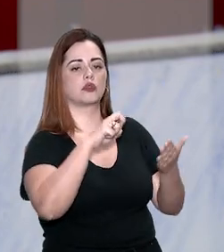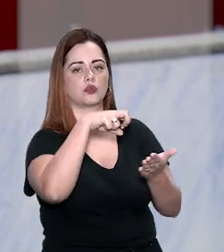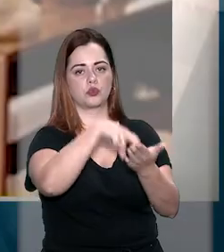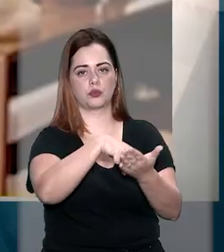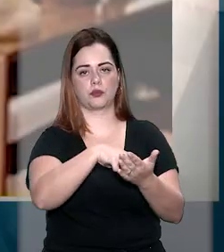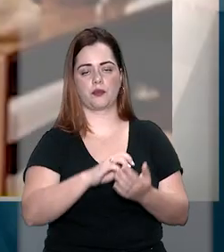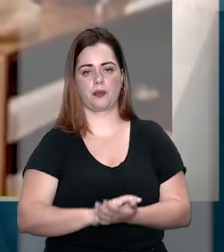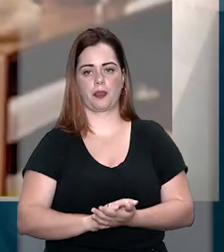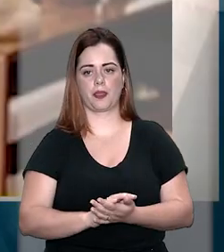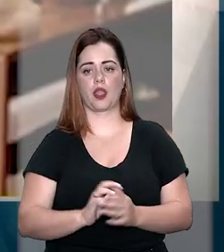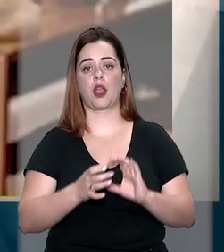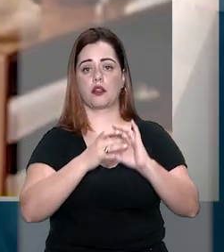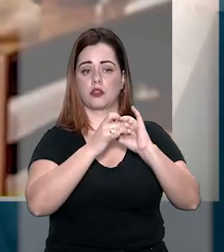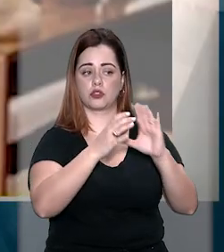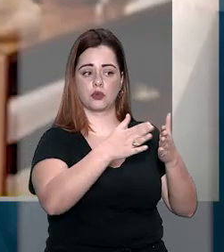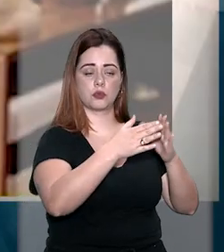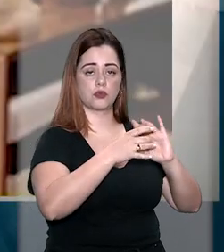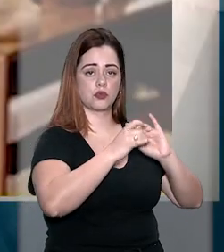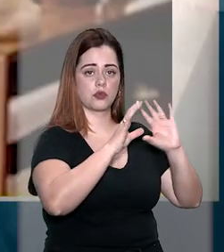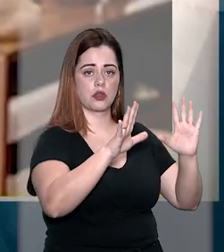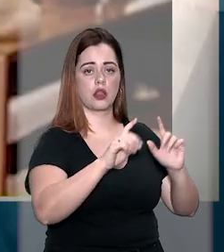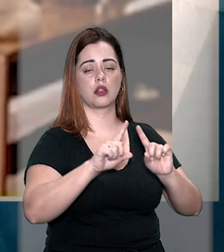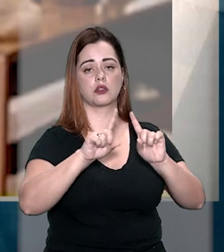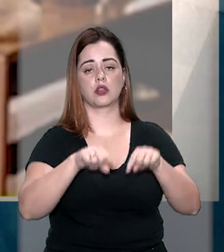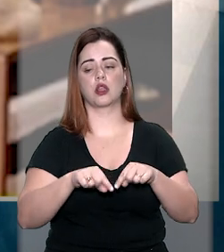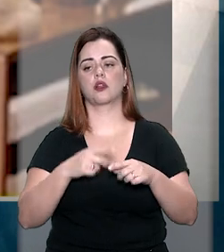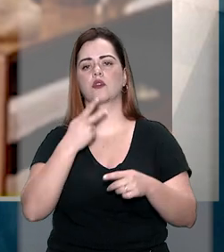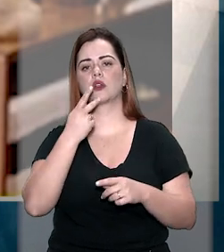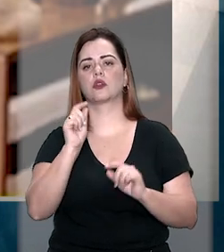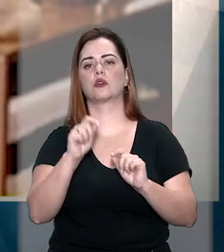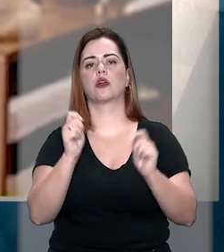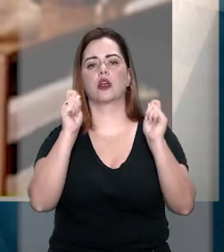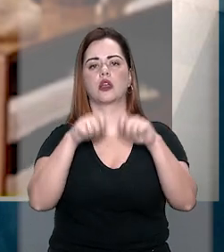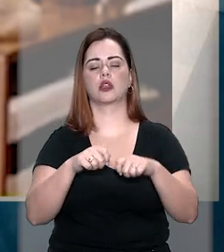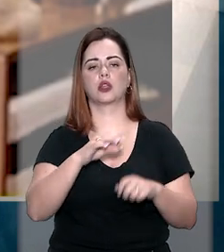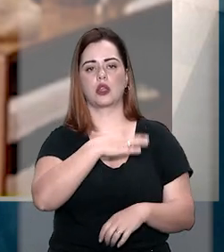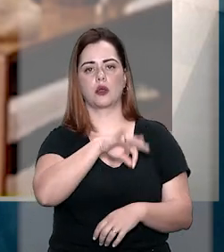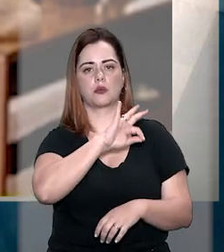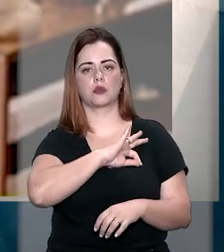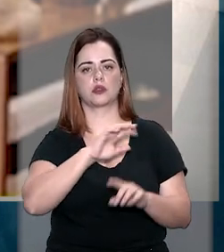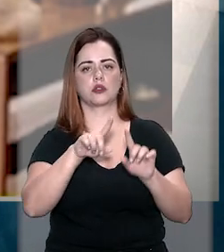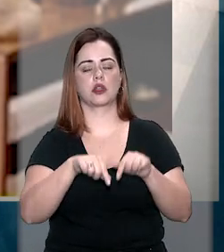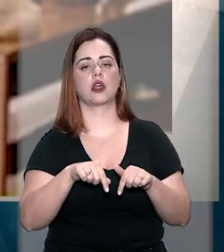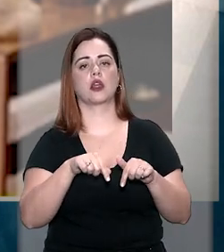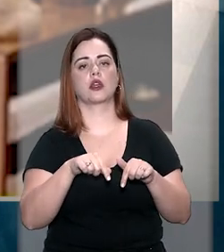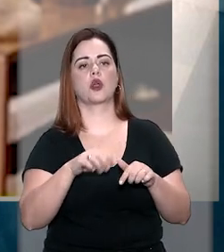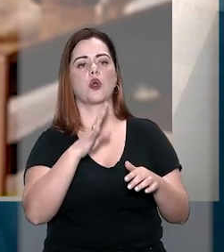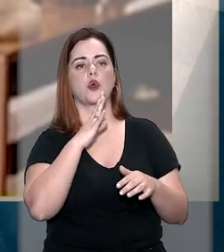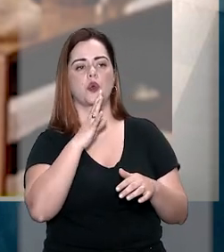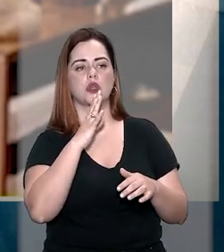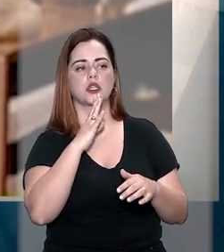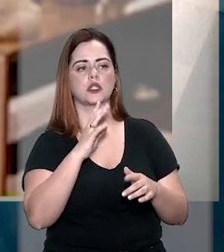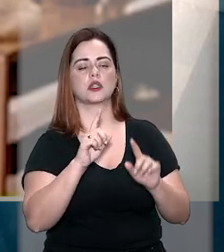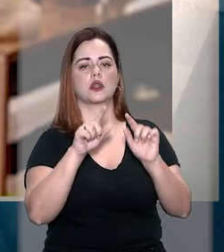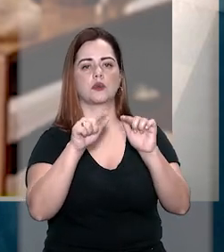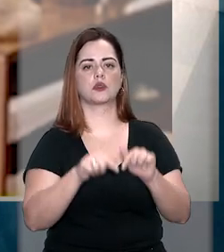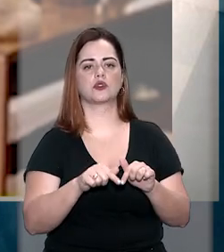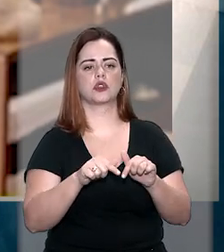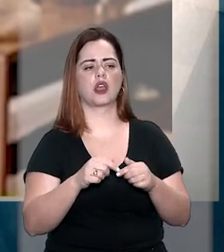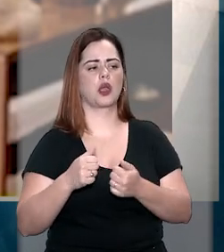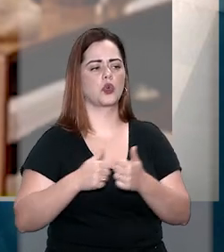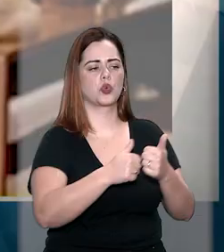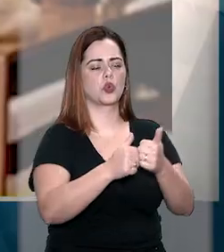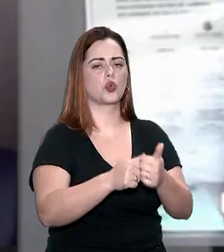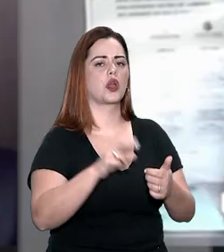condenatório. Ao conceder o habeas corpus, o ministro ressaltou ainda que a autoridade policial comprometeu o reconhecimento ao